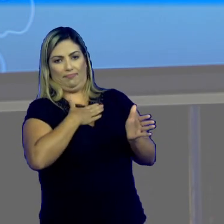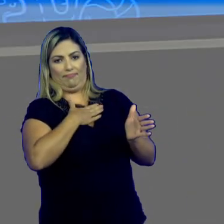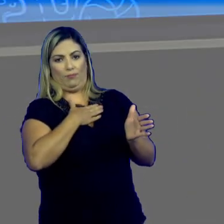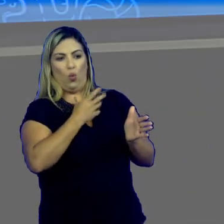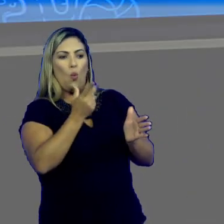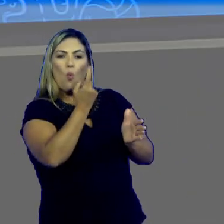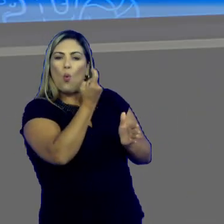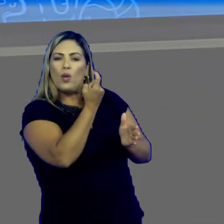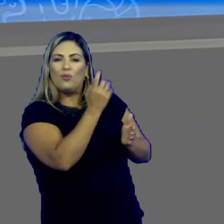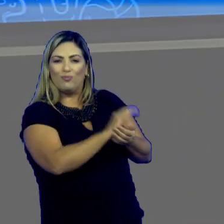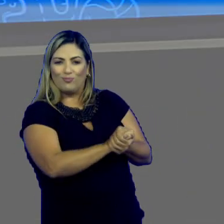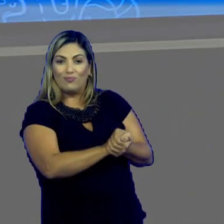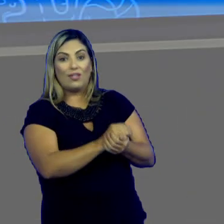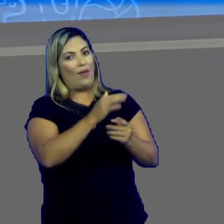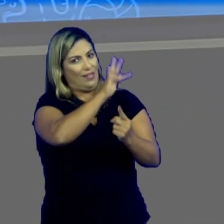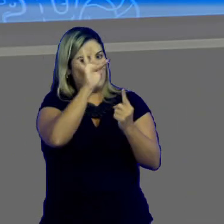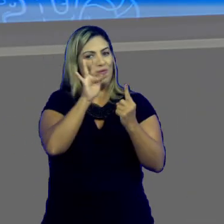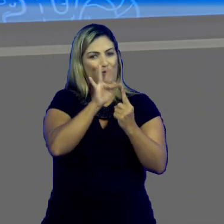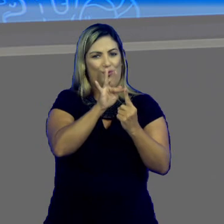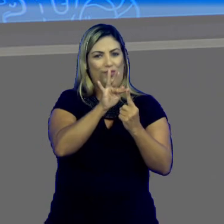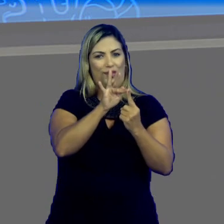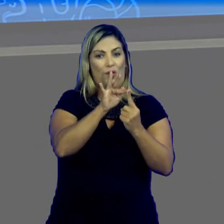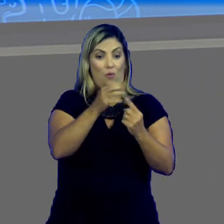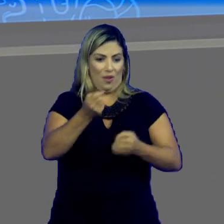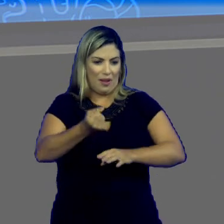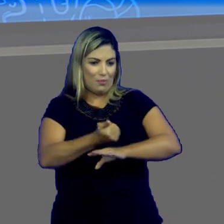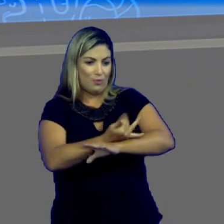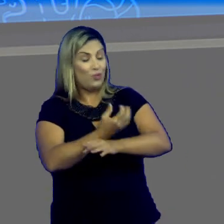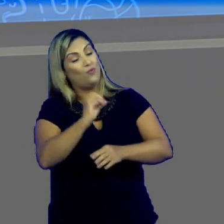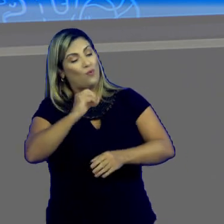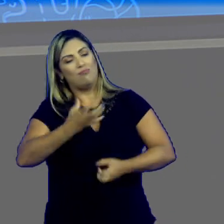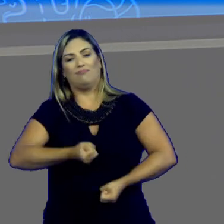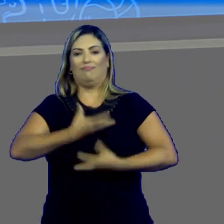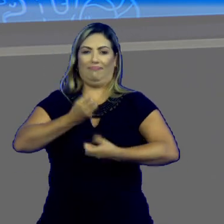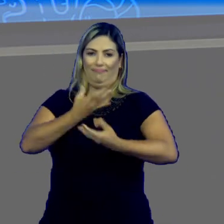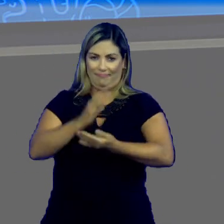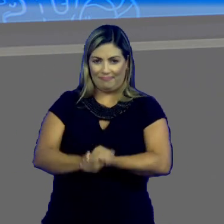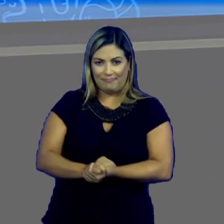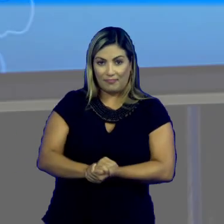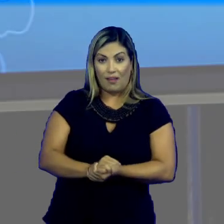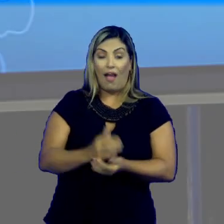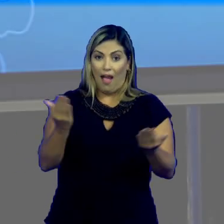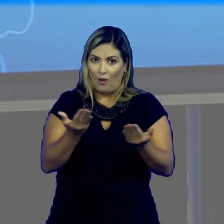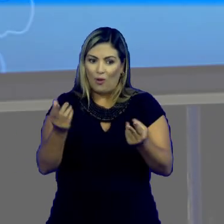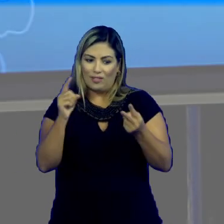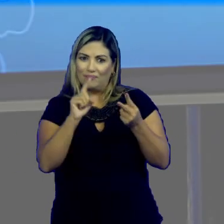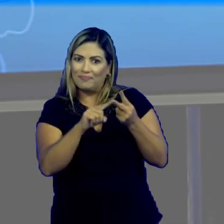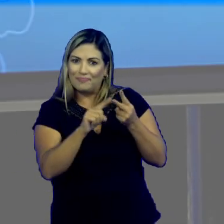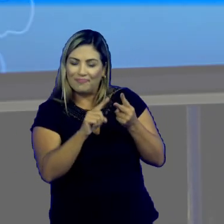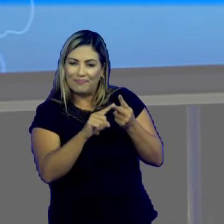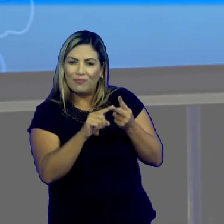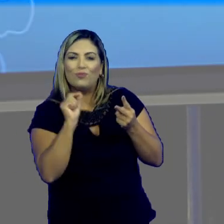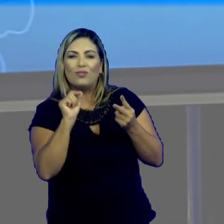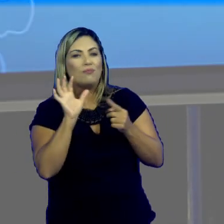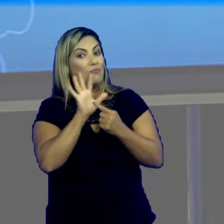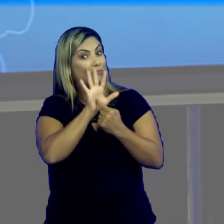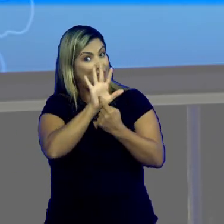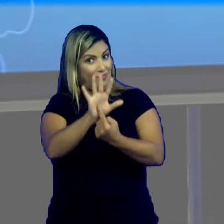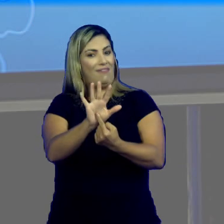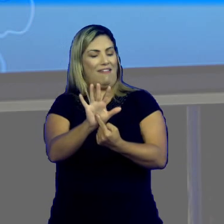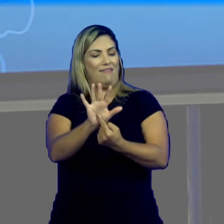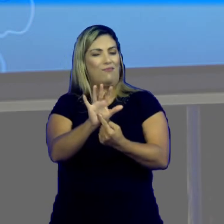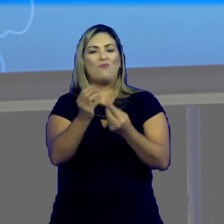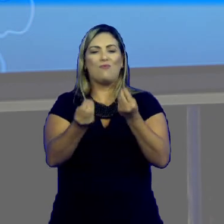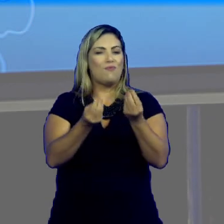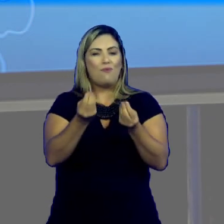um lado. Então, essa é a função emotiva ou expressiva. E agora, nós vamos apresentar a